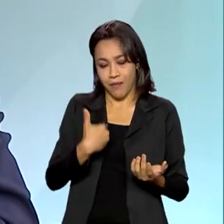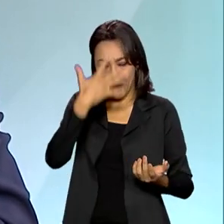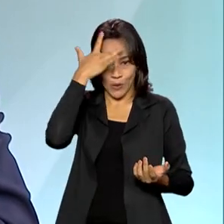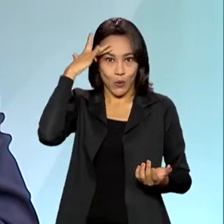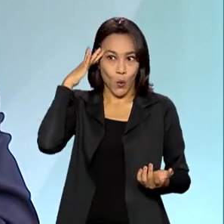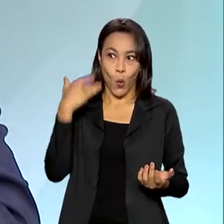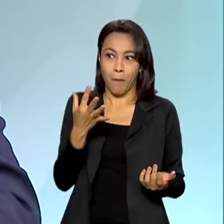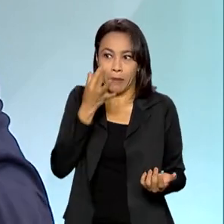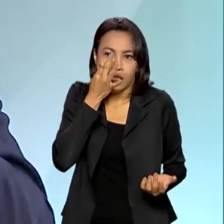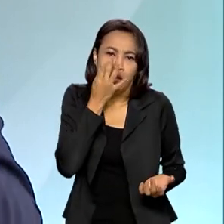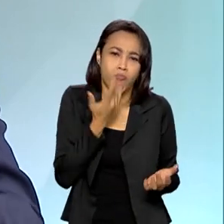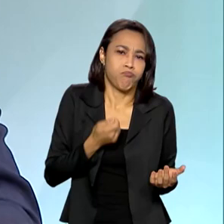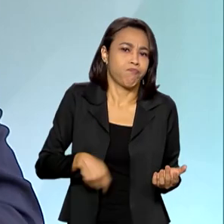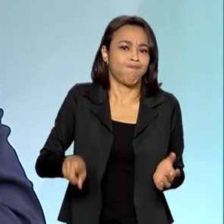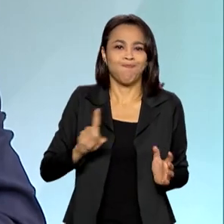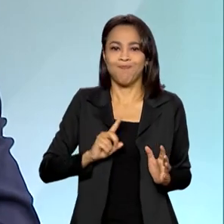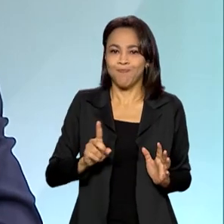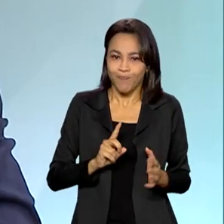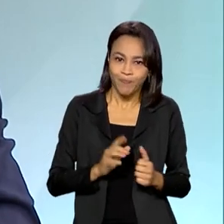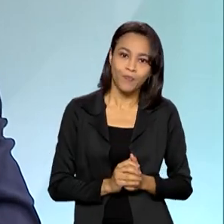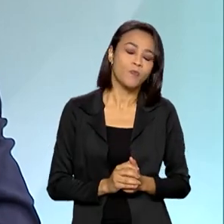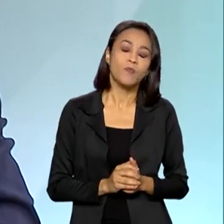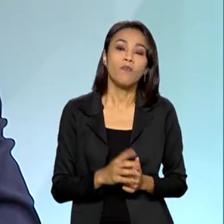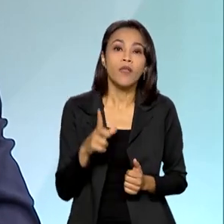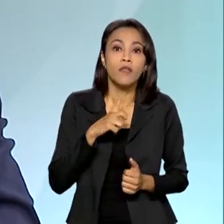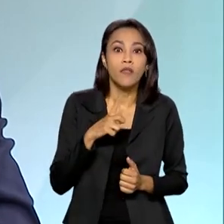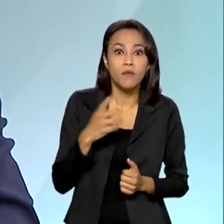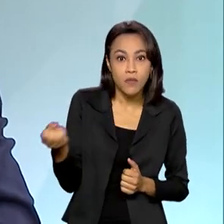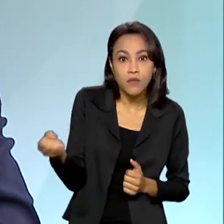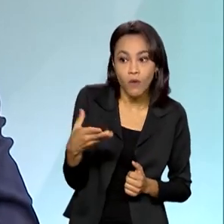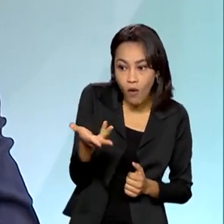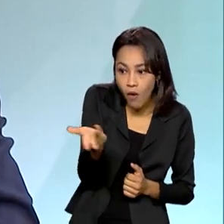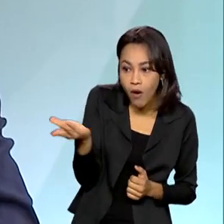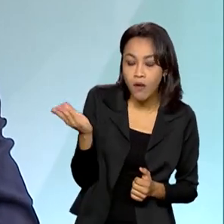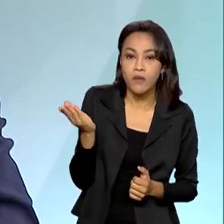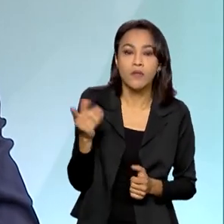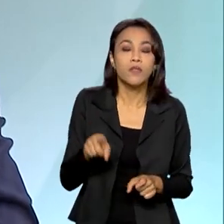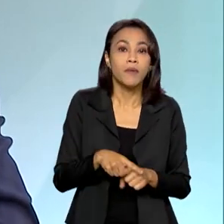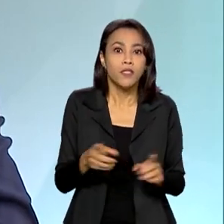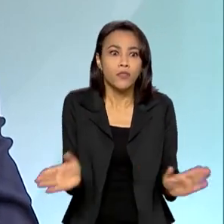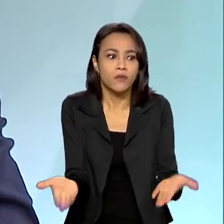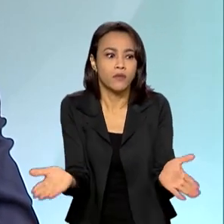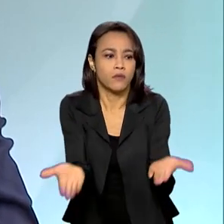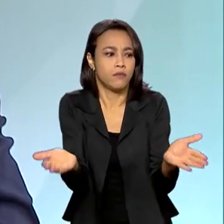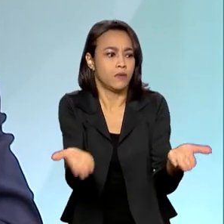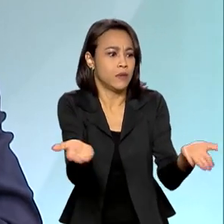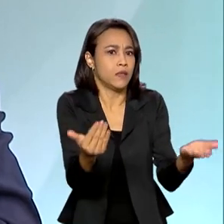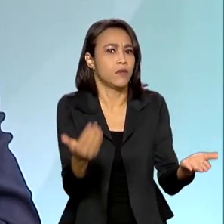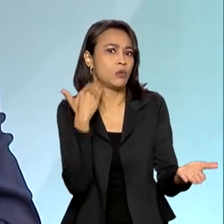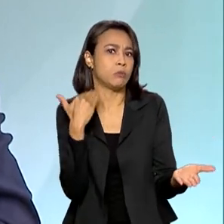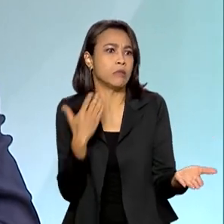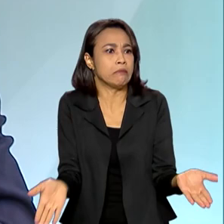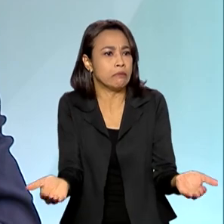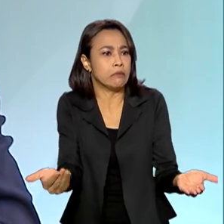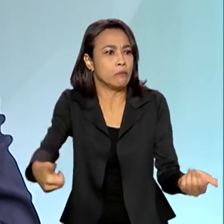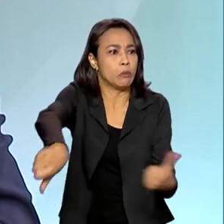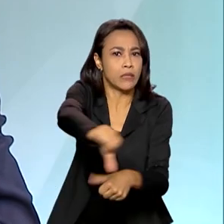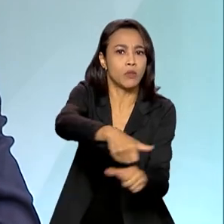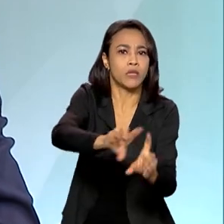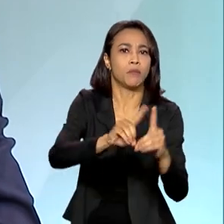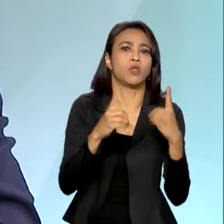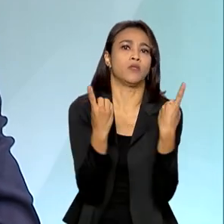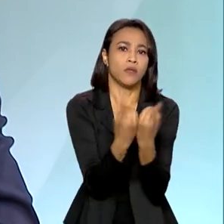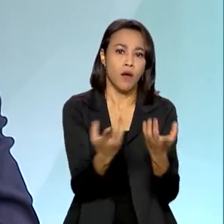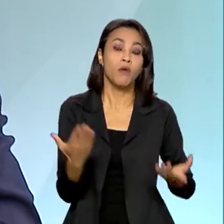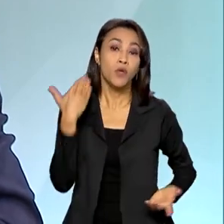o fato de termos novos entrantes no mercado está estimulando as grandes instituições também a se prepararem e essa transformação digital no